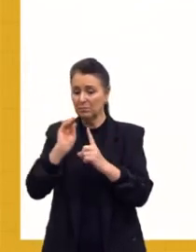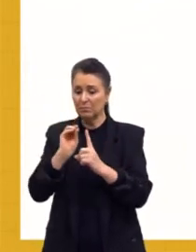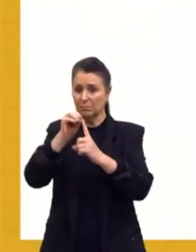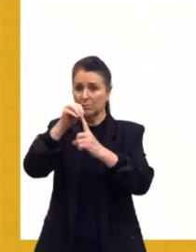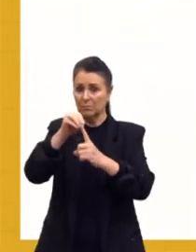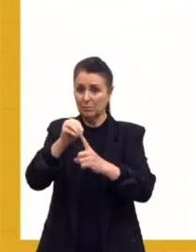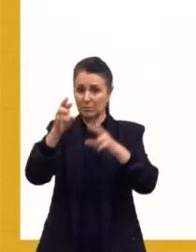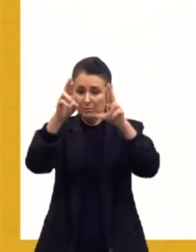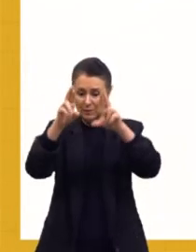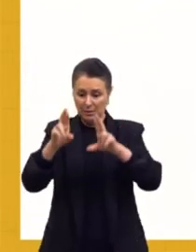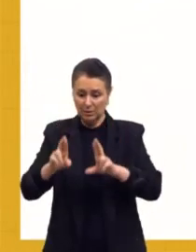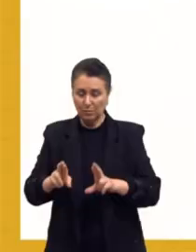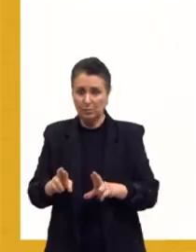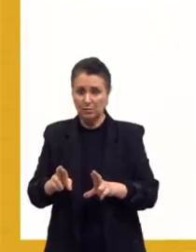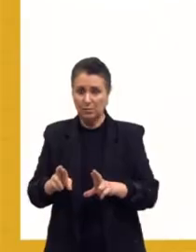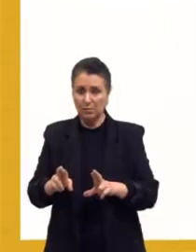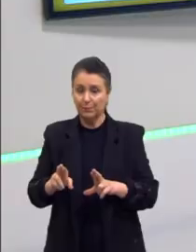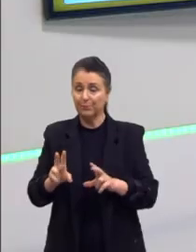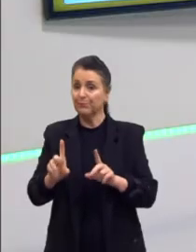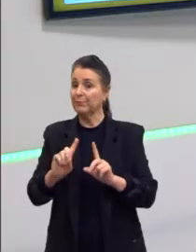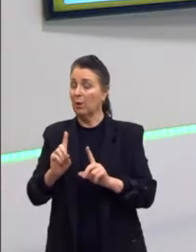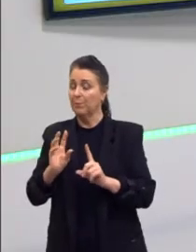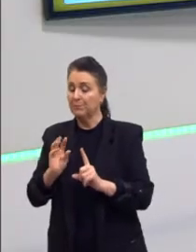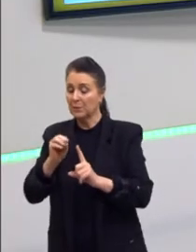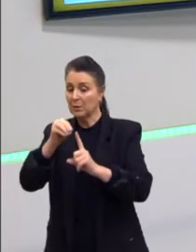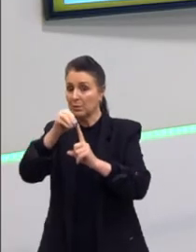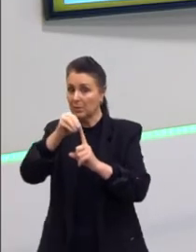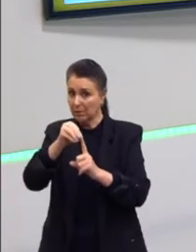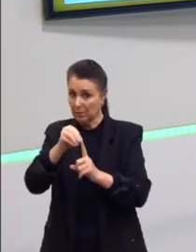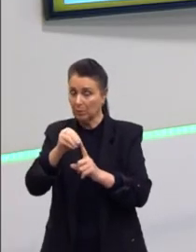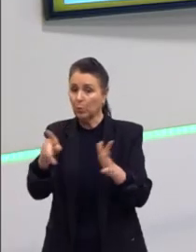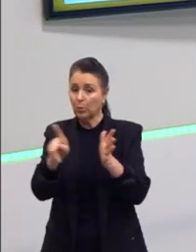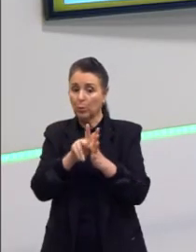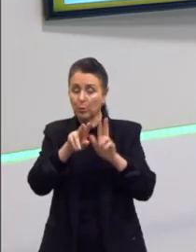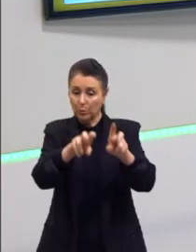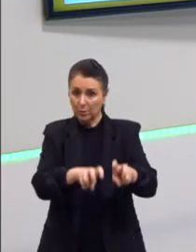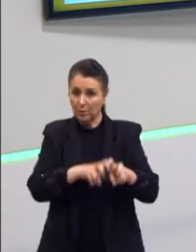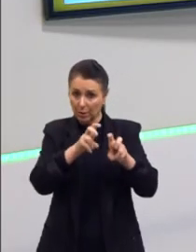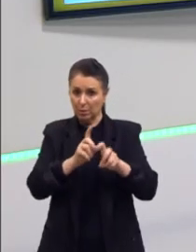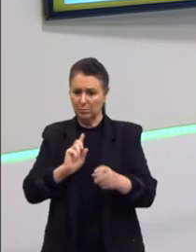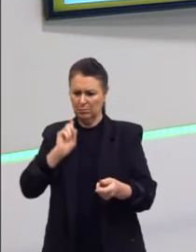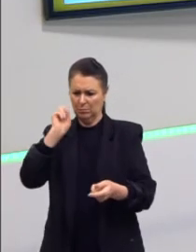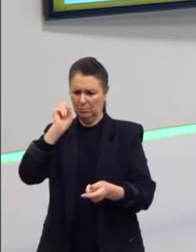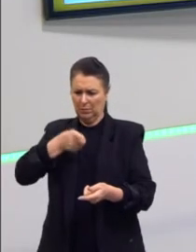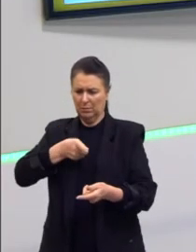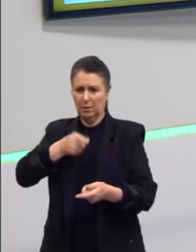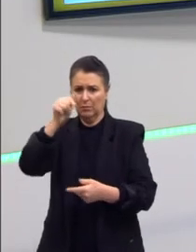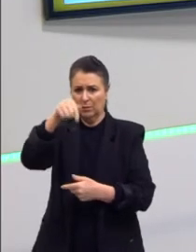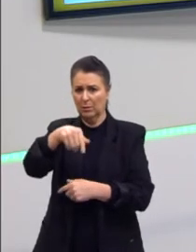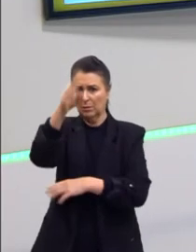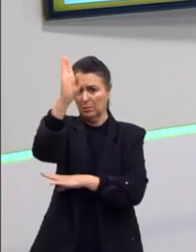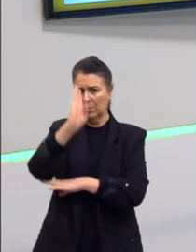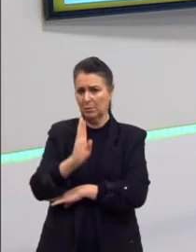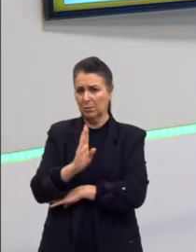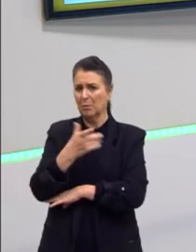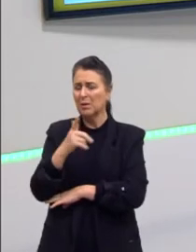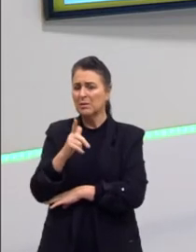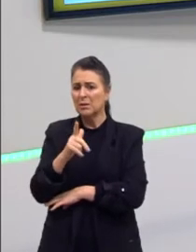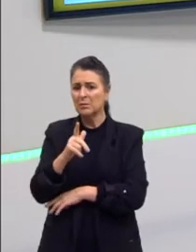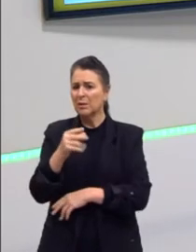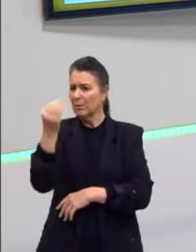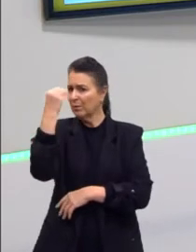regionais. Gente, essas oligarquias, esses fazendeiros, eles mandavam no Brasil. Então, eles não tinham uma